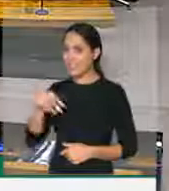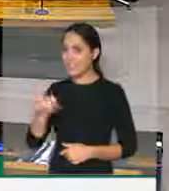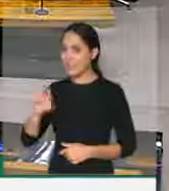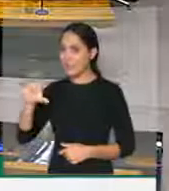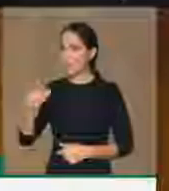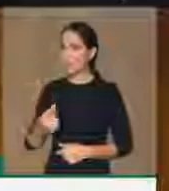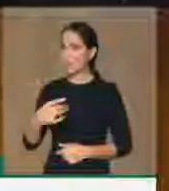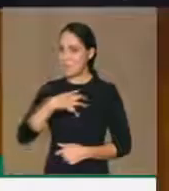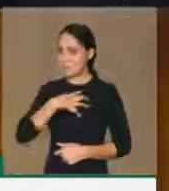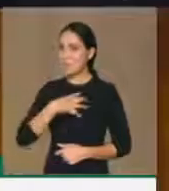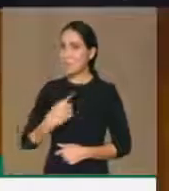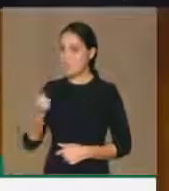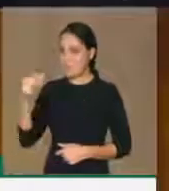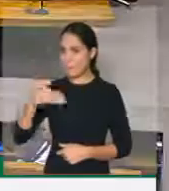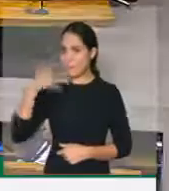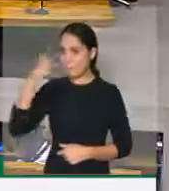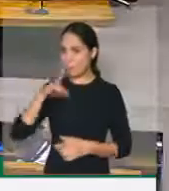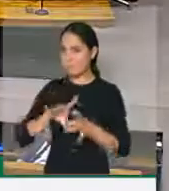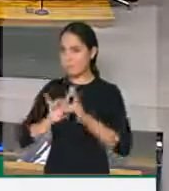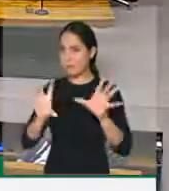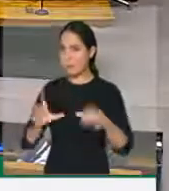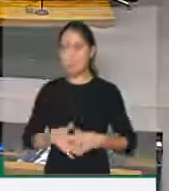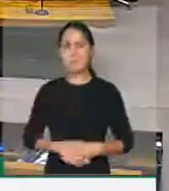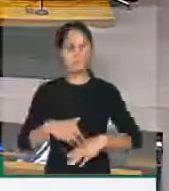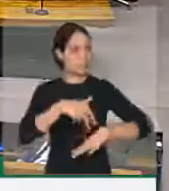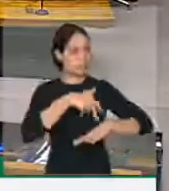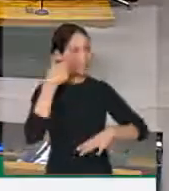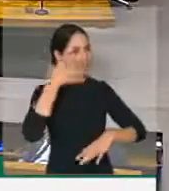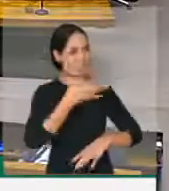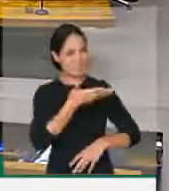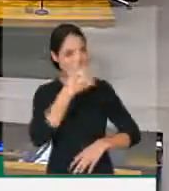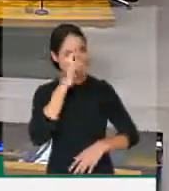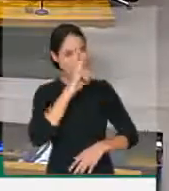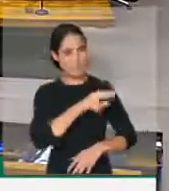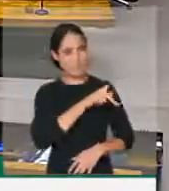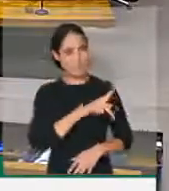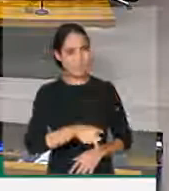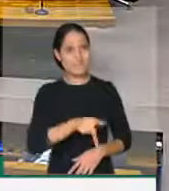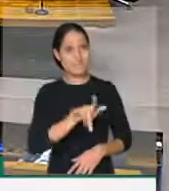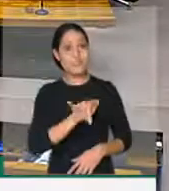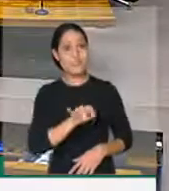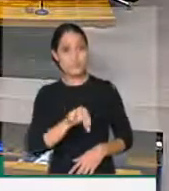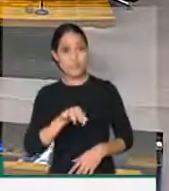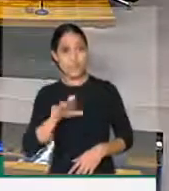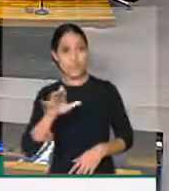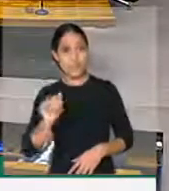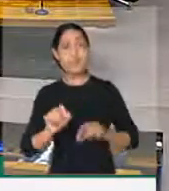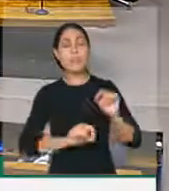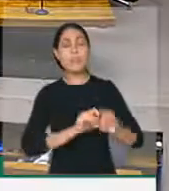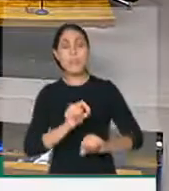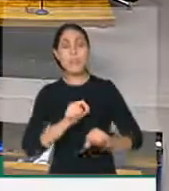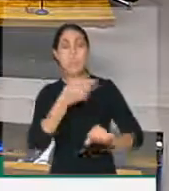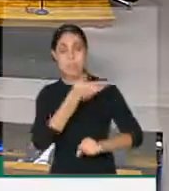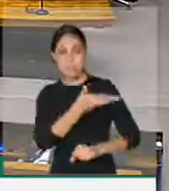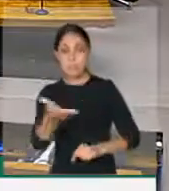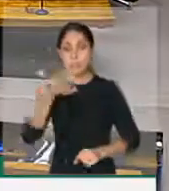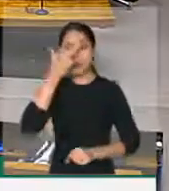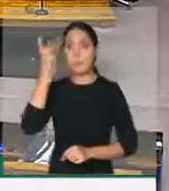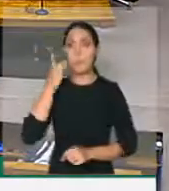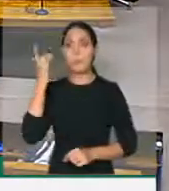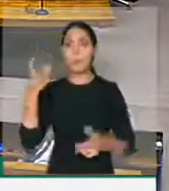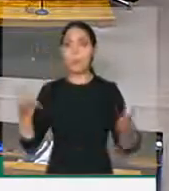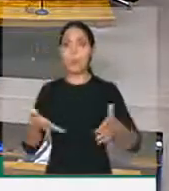Sra. Presidenta Giovanna de Sá, Srs. Deputados, hoje o presidente Jair